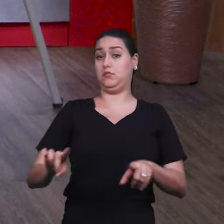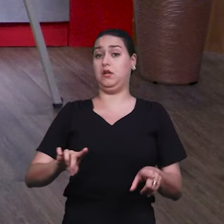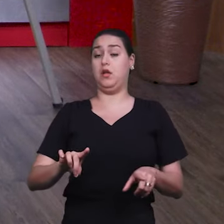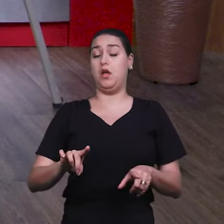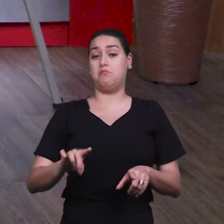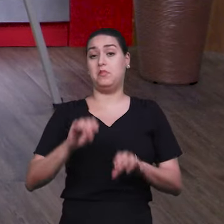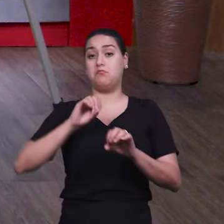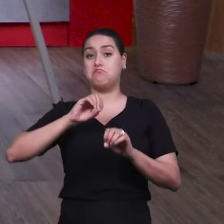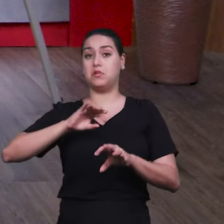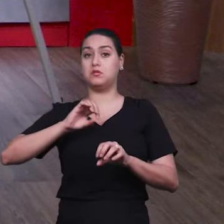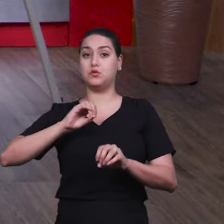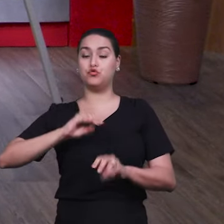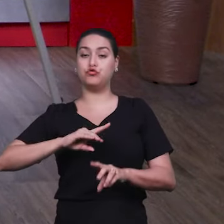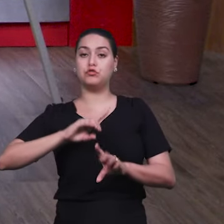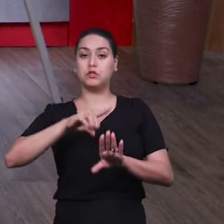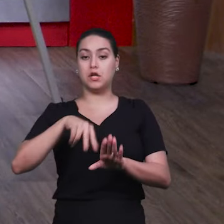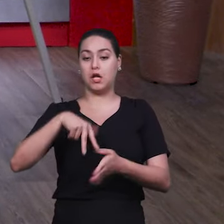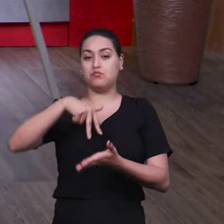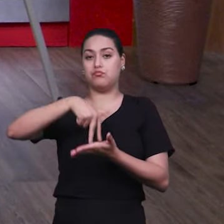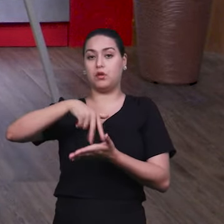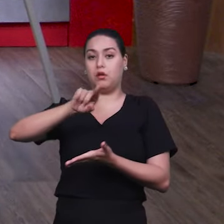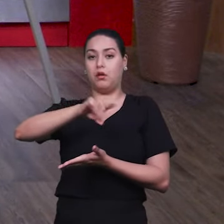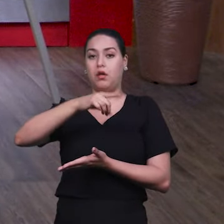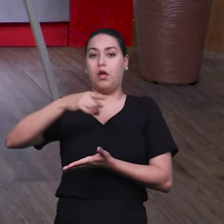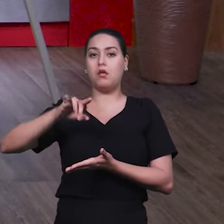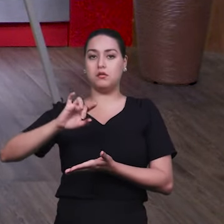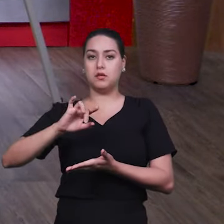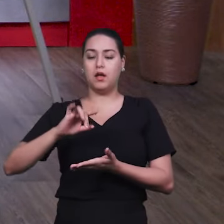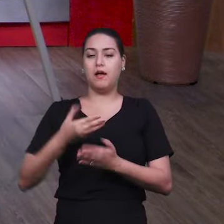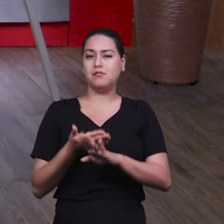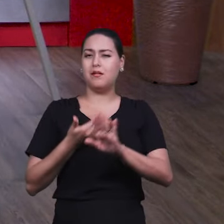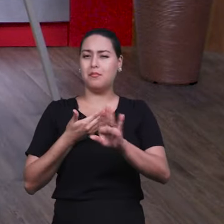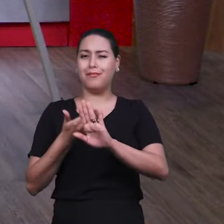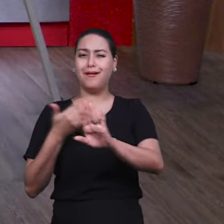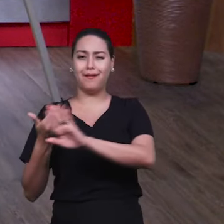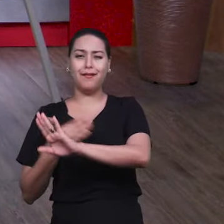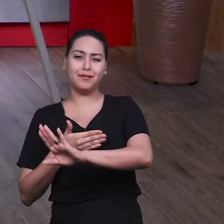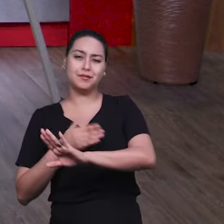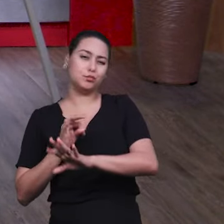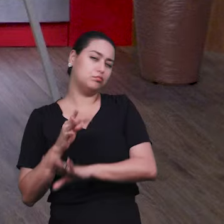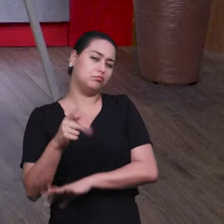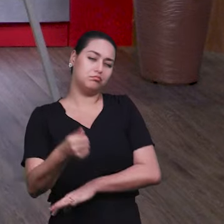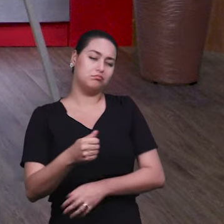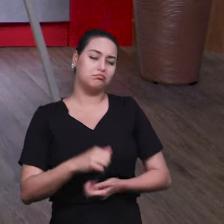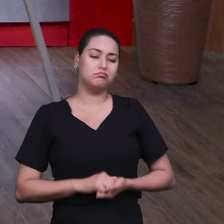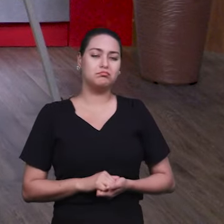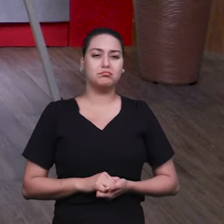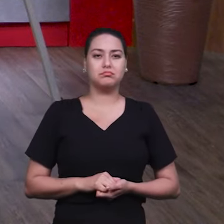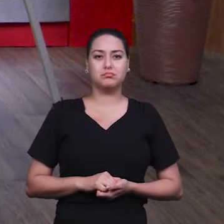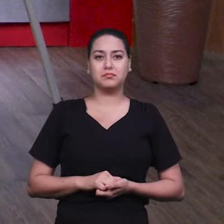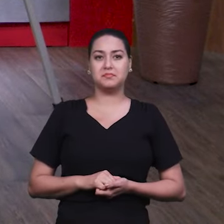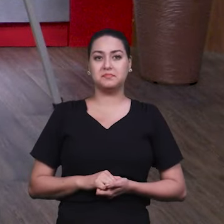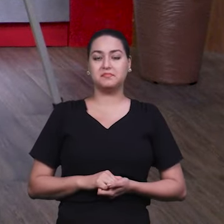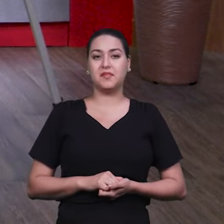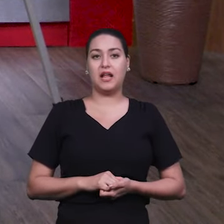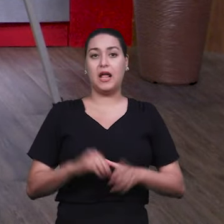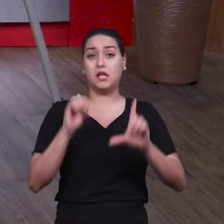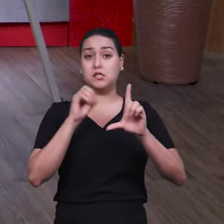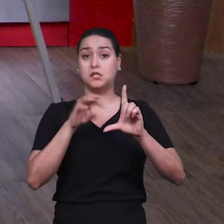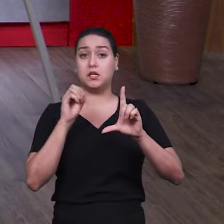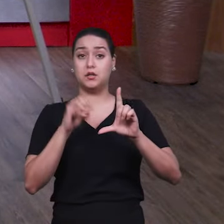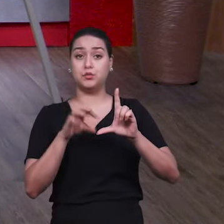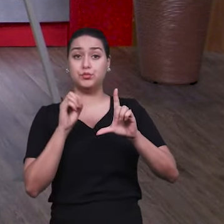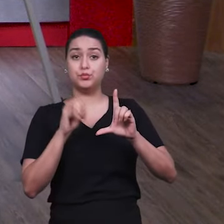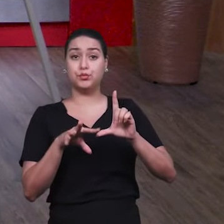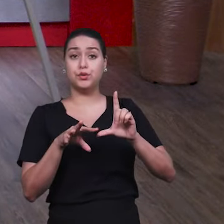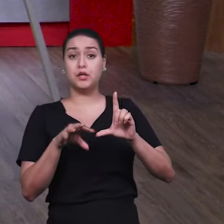Faculdade e regência, faculdade... Então, ele já é bem separado, entendeu? Eu entendi. No caso da licenciatura, é muito voltado